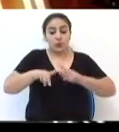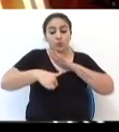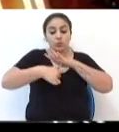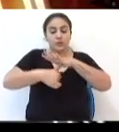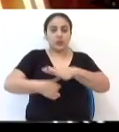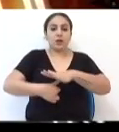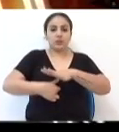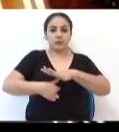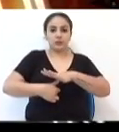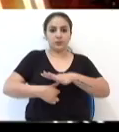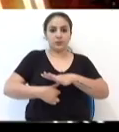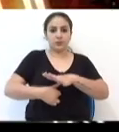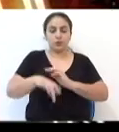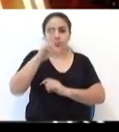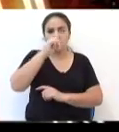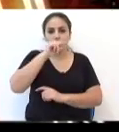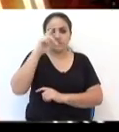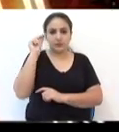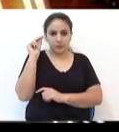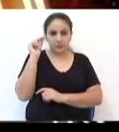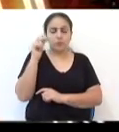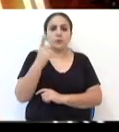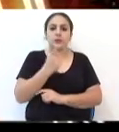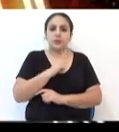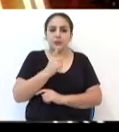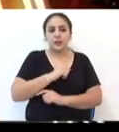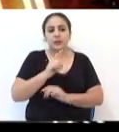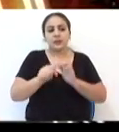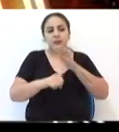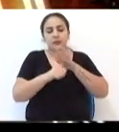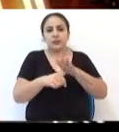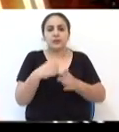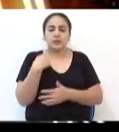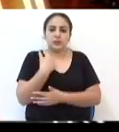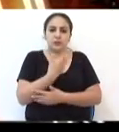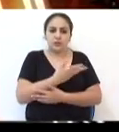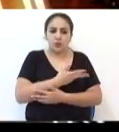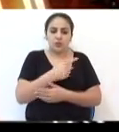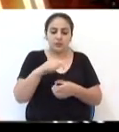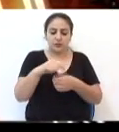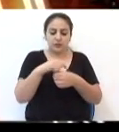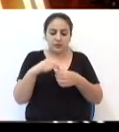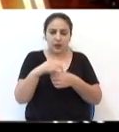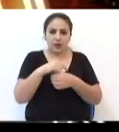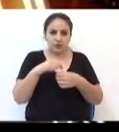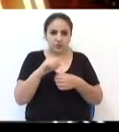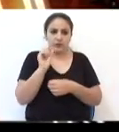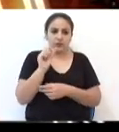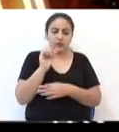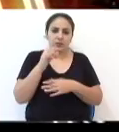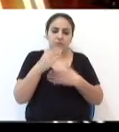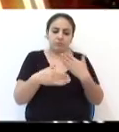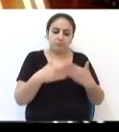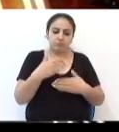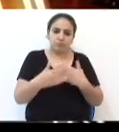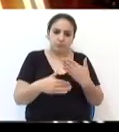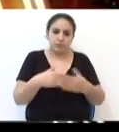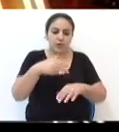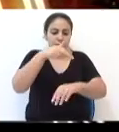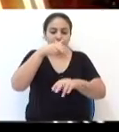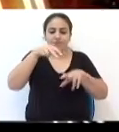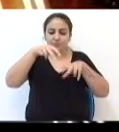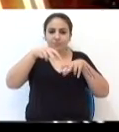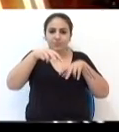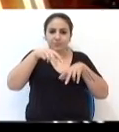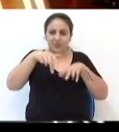autoridades do município, serão líderes da nossa cidade, que vão caminhar com